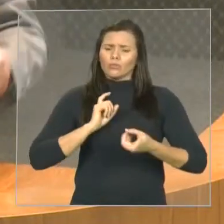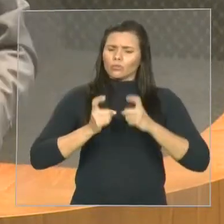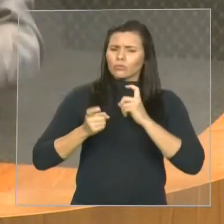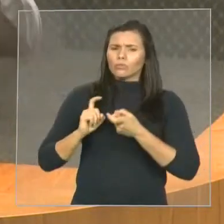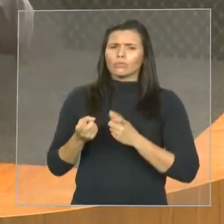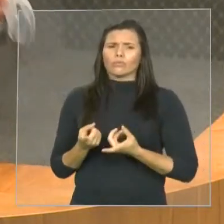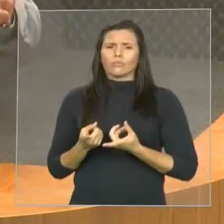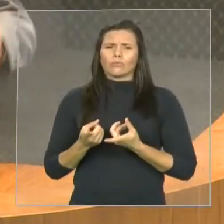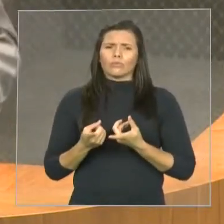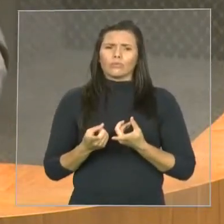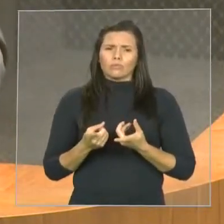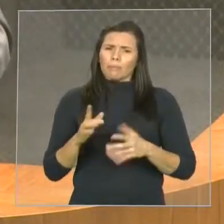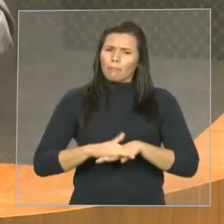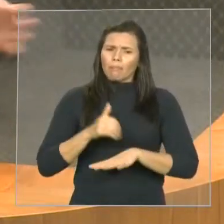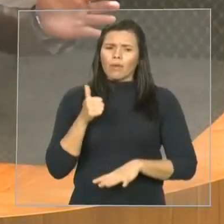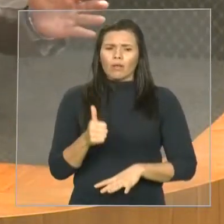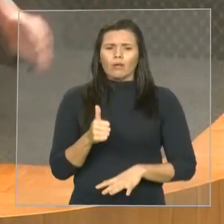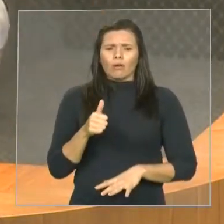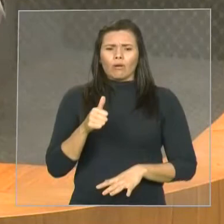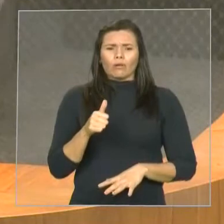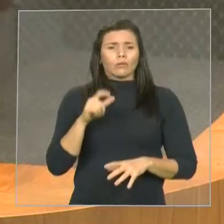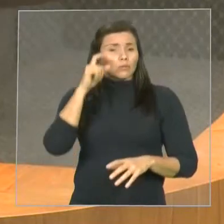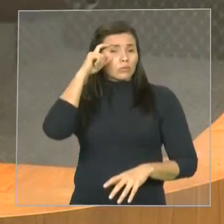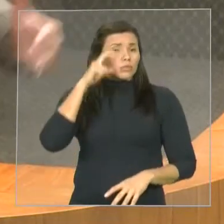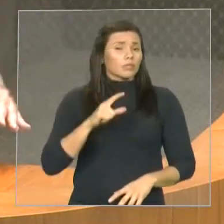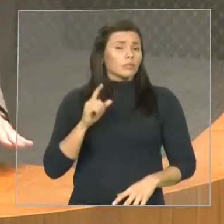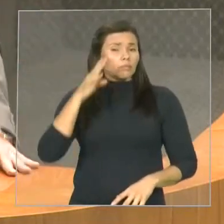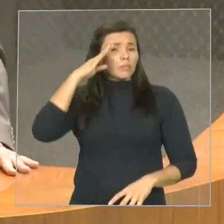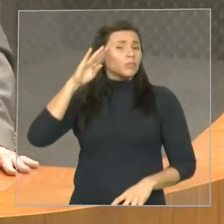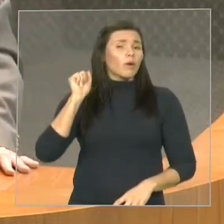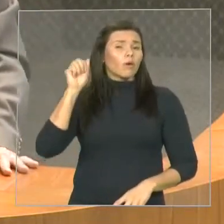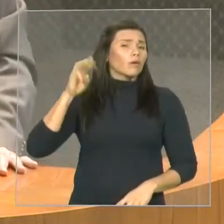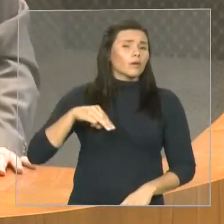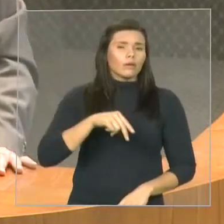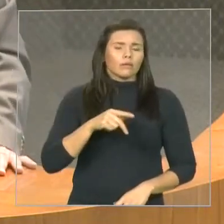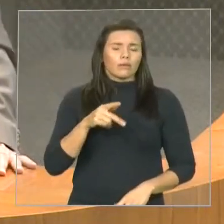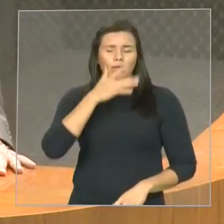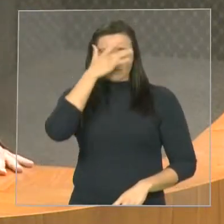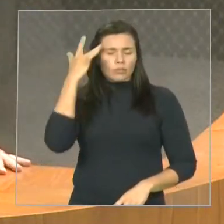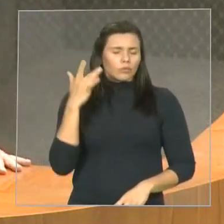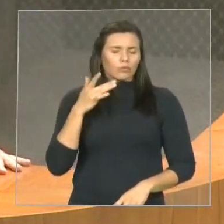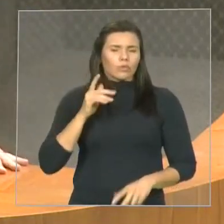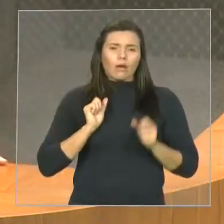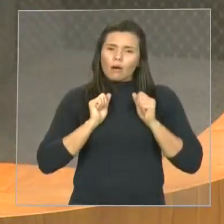funcionários públicos e os aposentados, que infelizmente não tiveram um espaço maior para discutir essa matéria. Muito obrigado, senhor presidente. Obrigado. Obrigado.